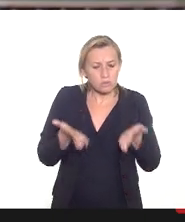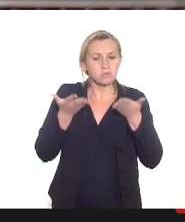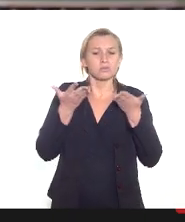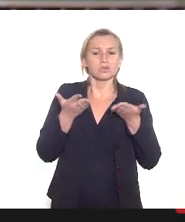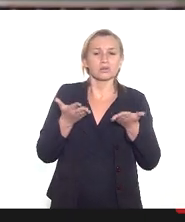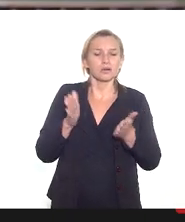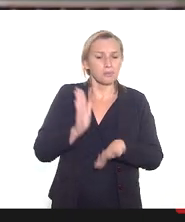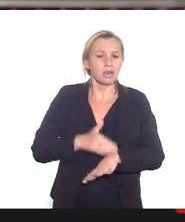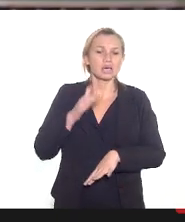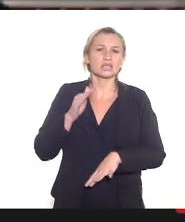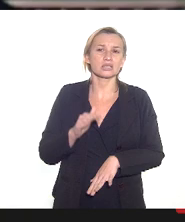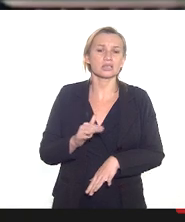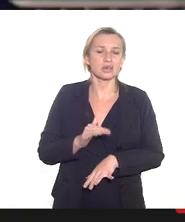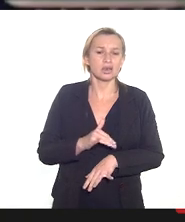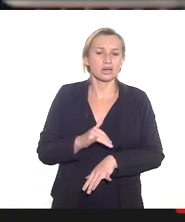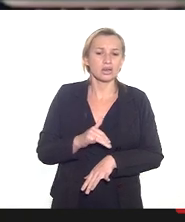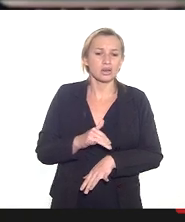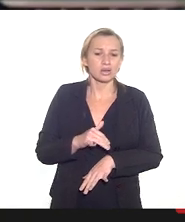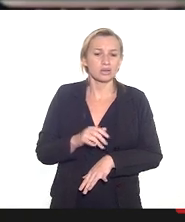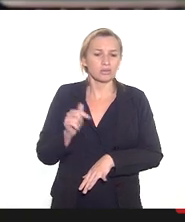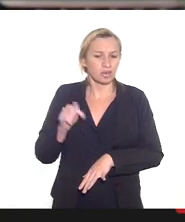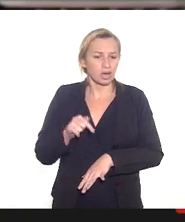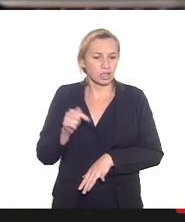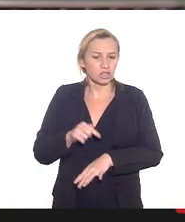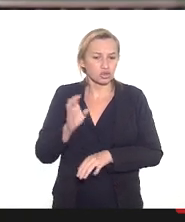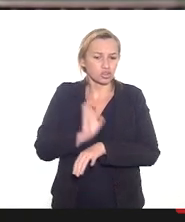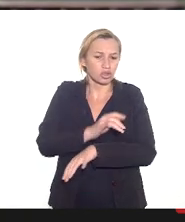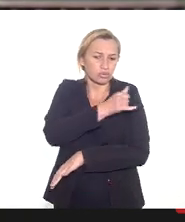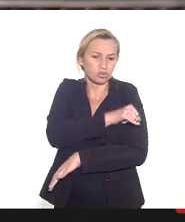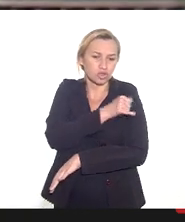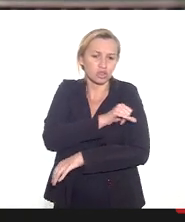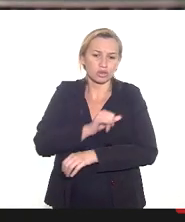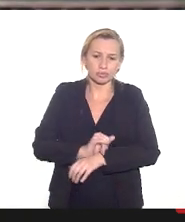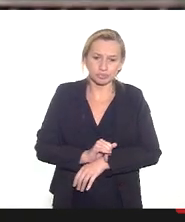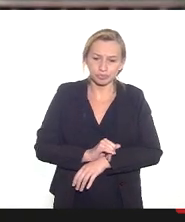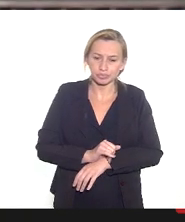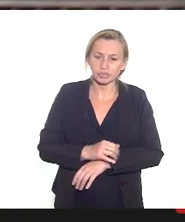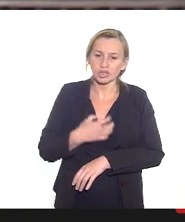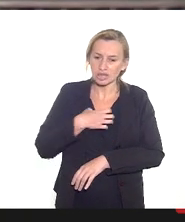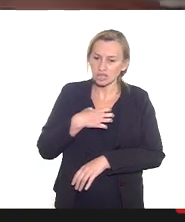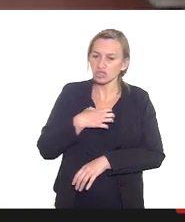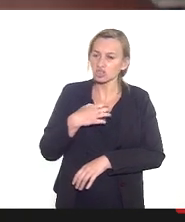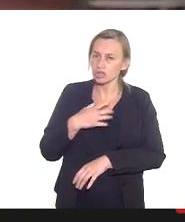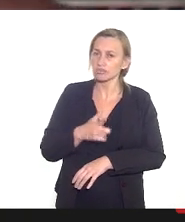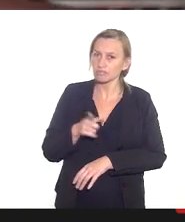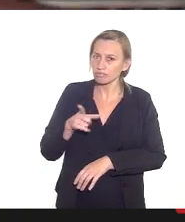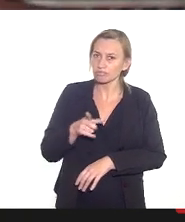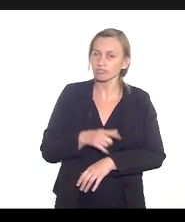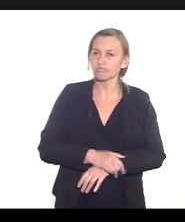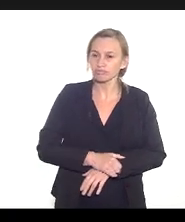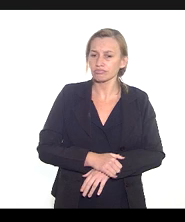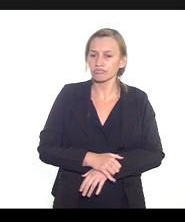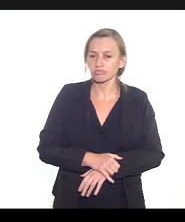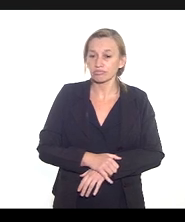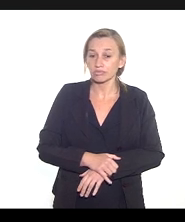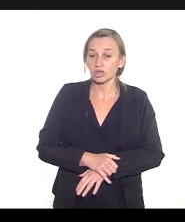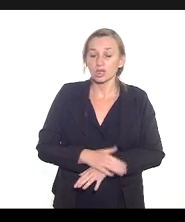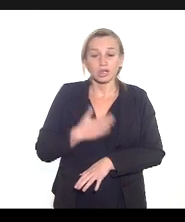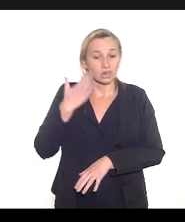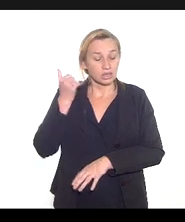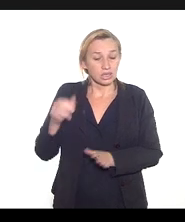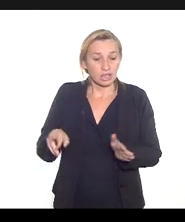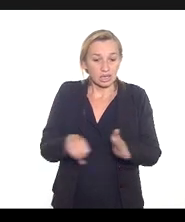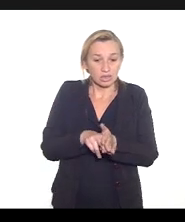ainda mais isso aqui no estado do Rio de Janeiro eu senti muita falta eu sei que a